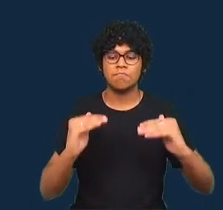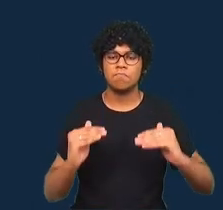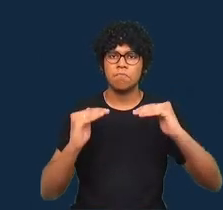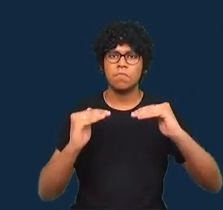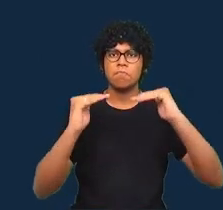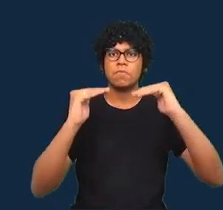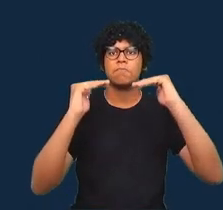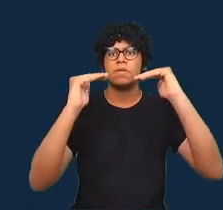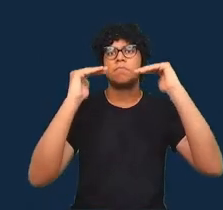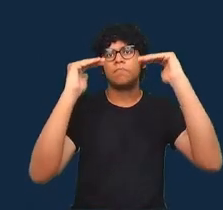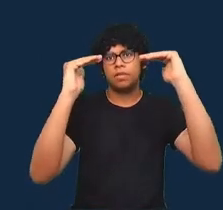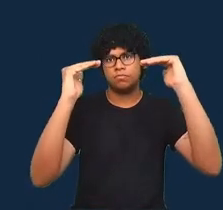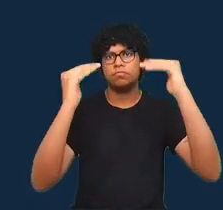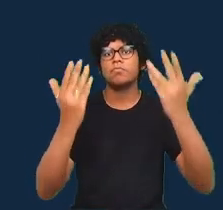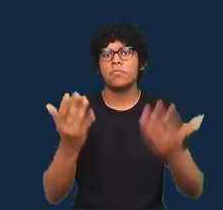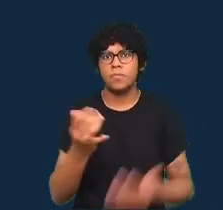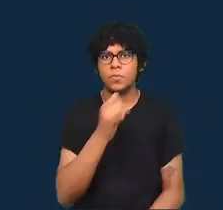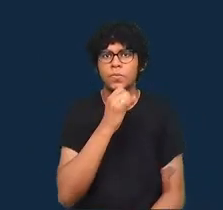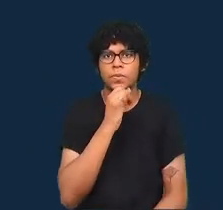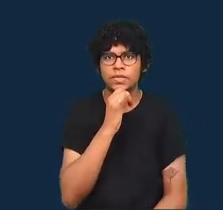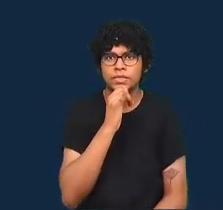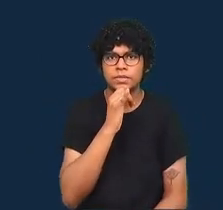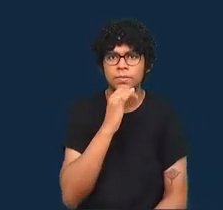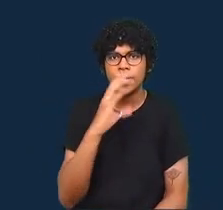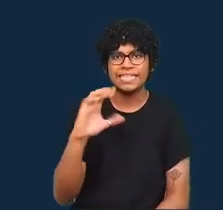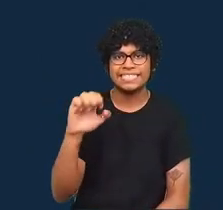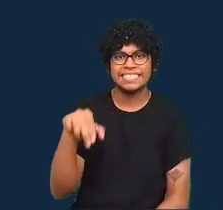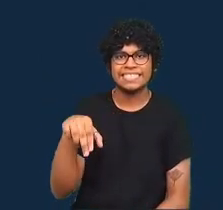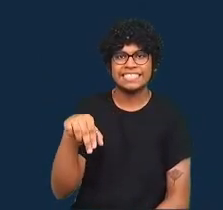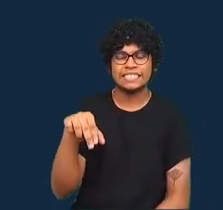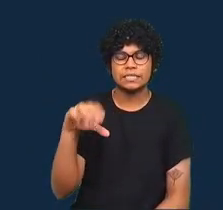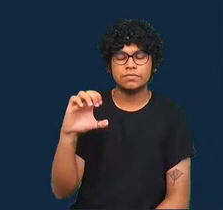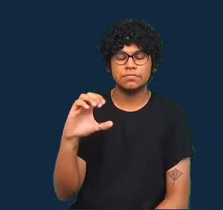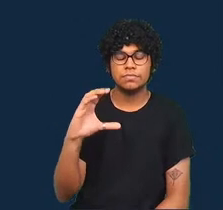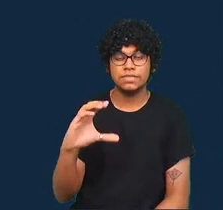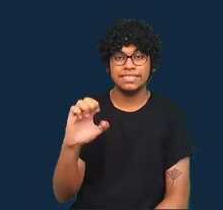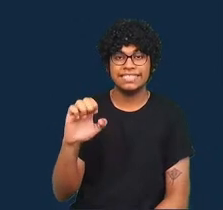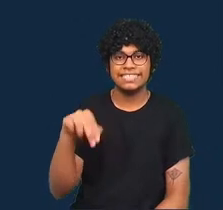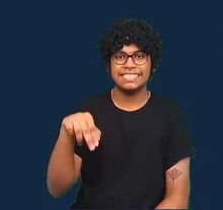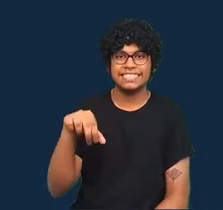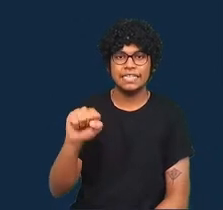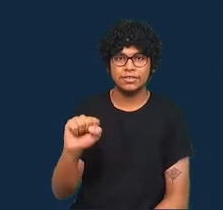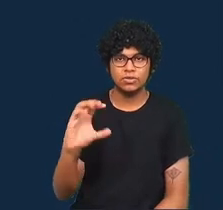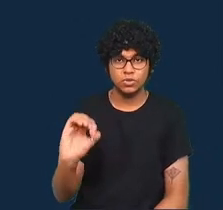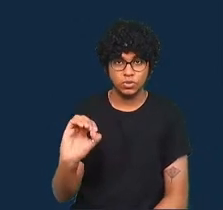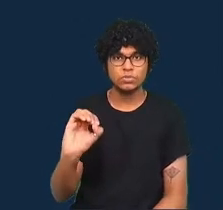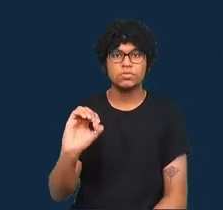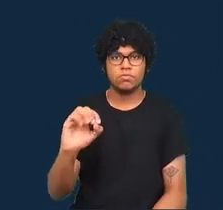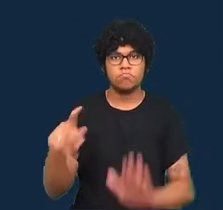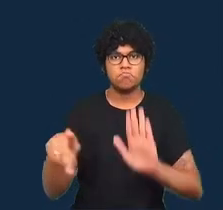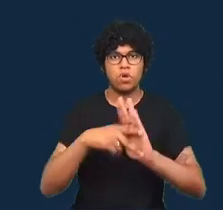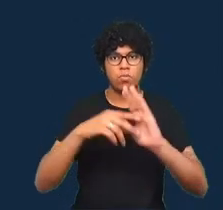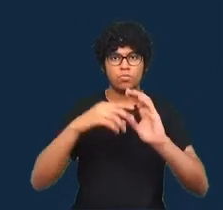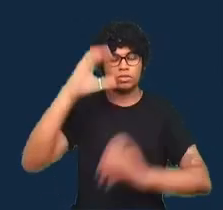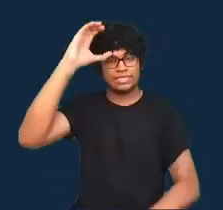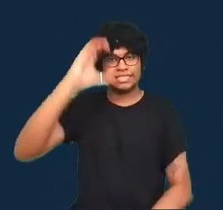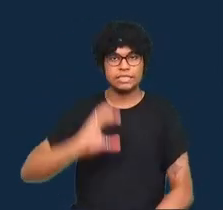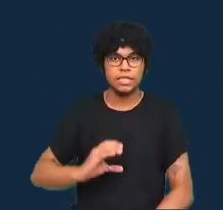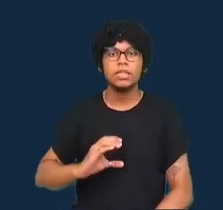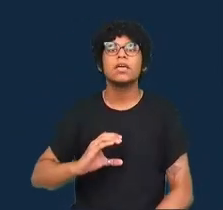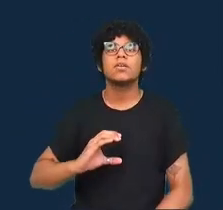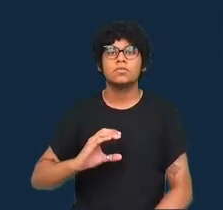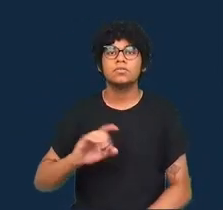o censo dos cidadãos discutido anteriormente e também esforços para resistir aos big